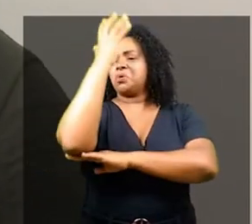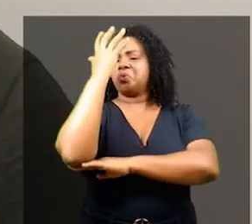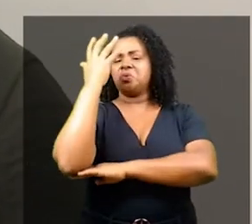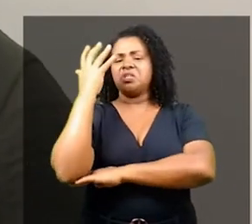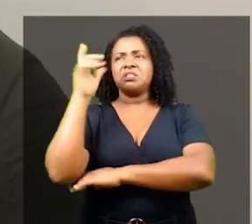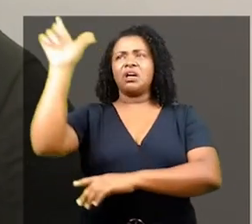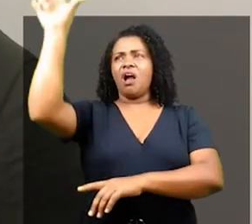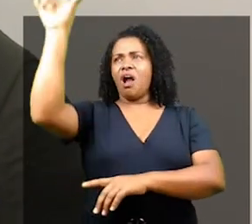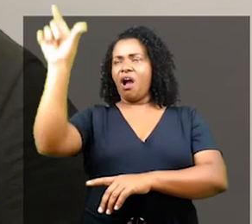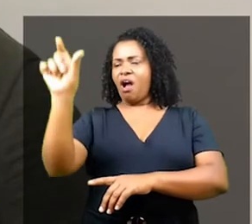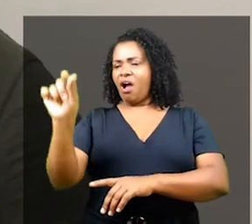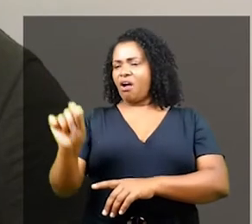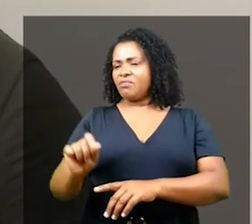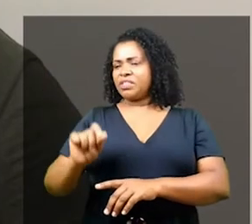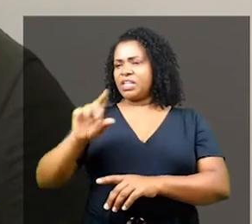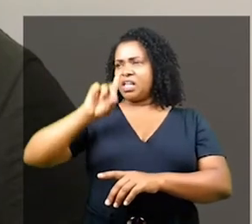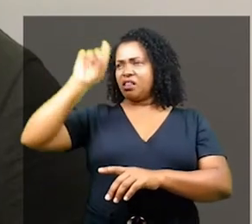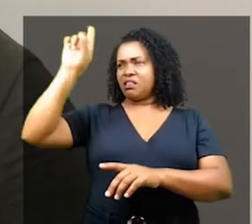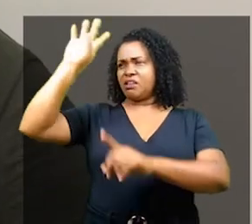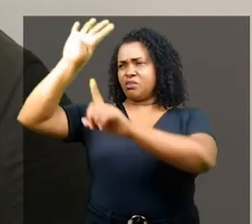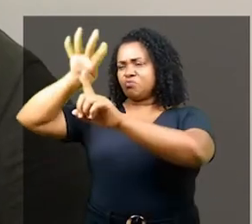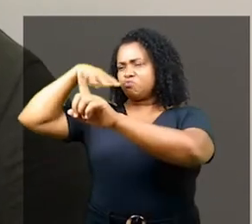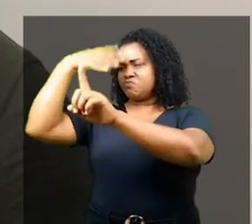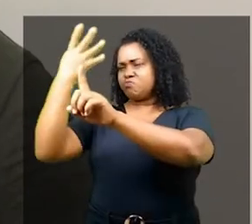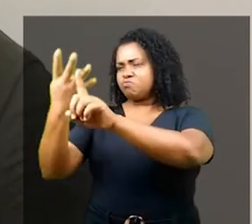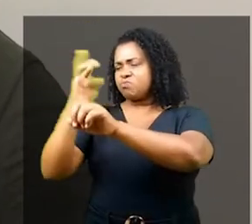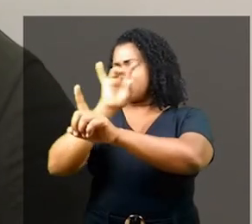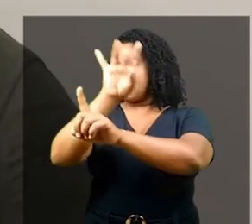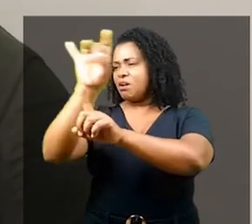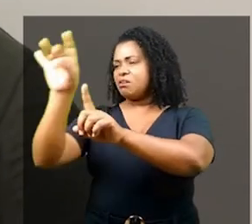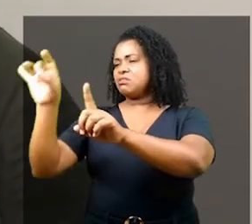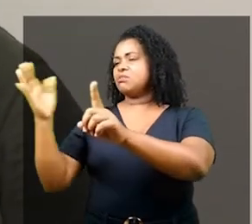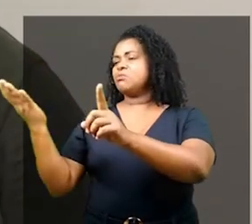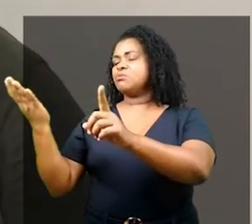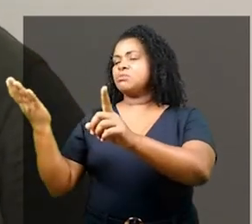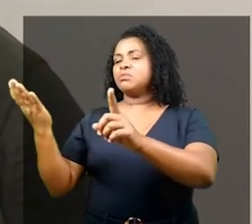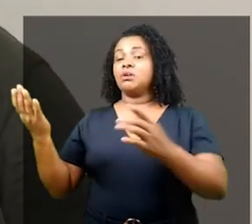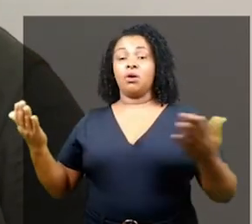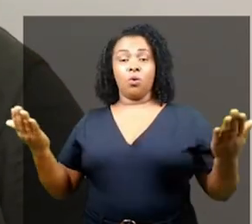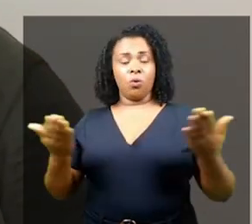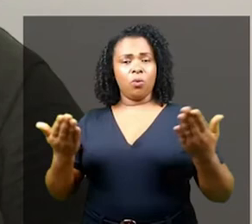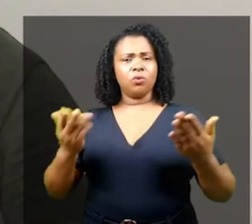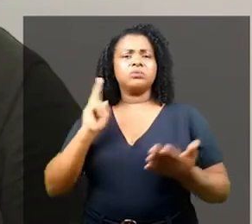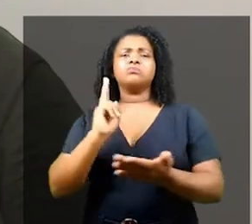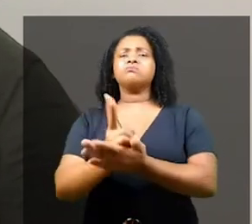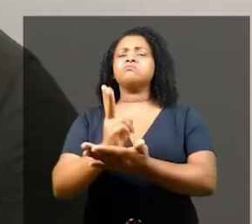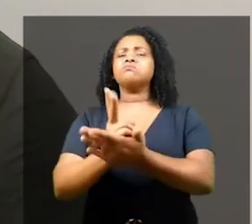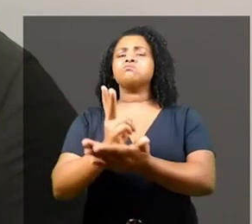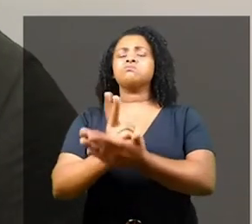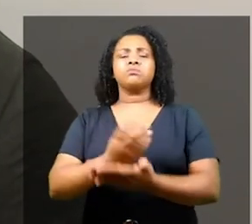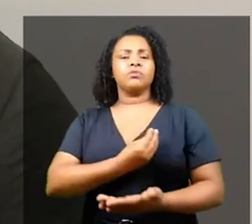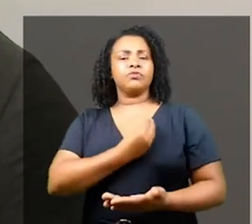das forças da natureza. Motumbá ao panteão dos orixás. É inacreditável saber que sobrevivemos e